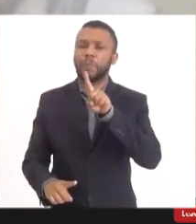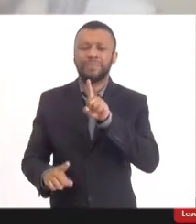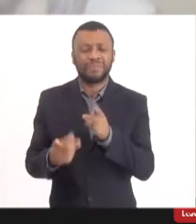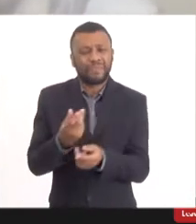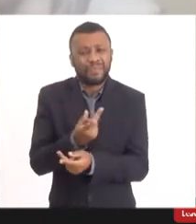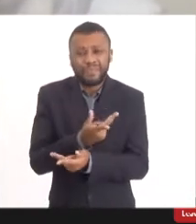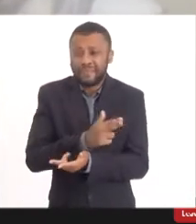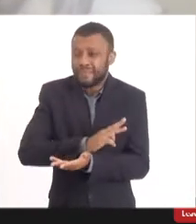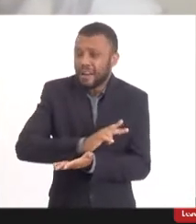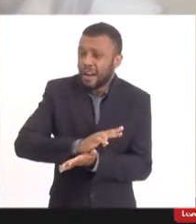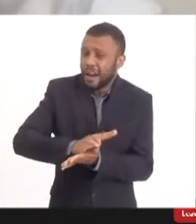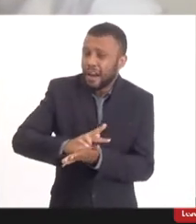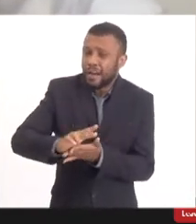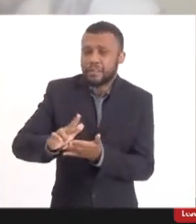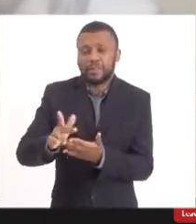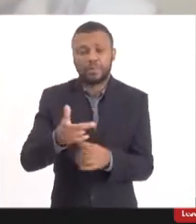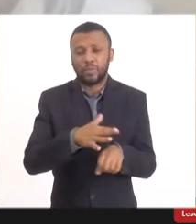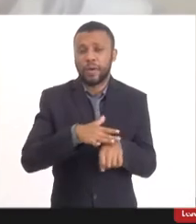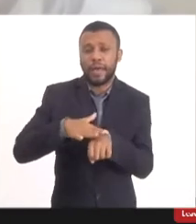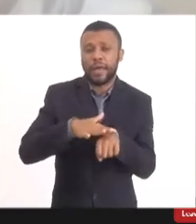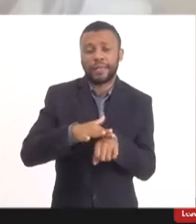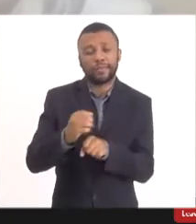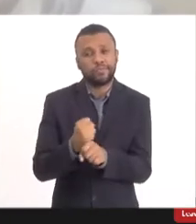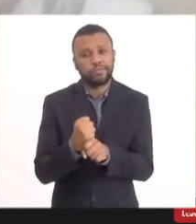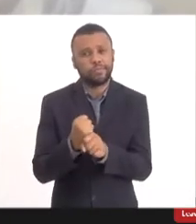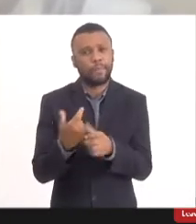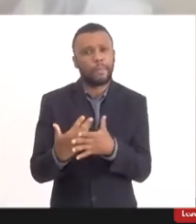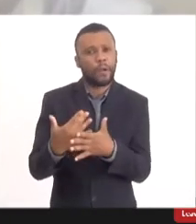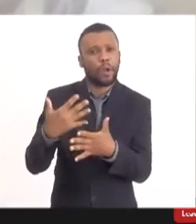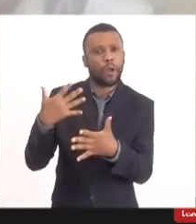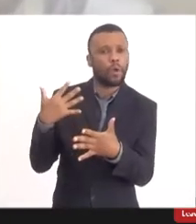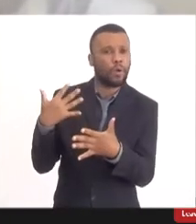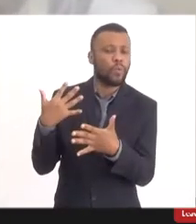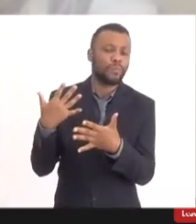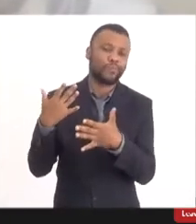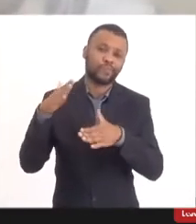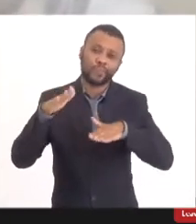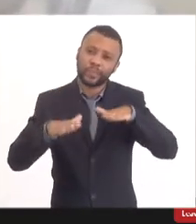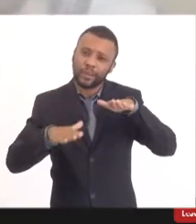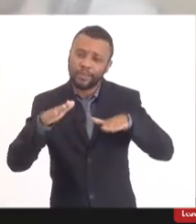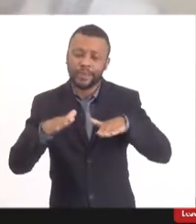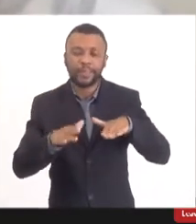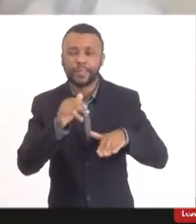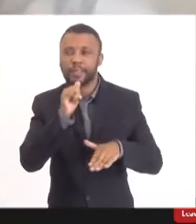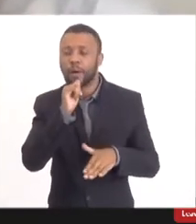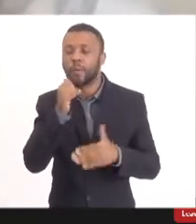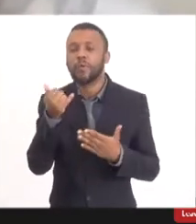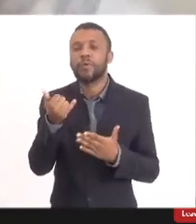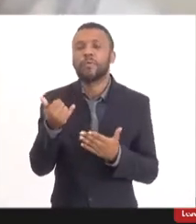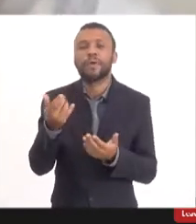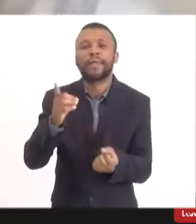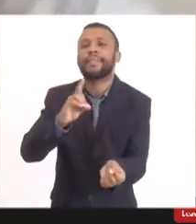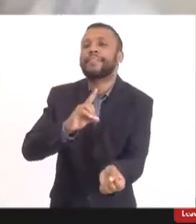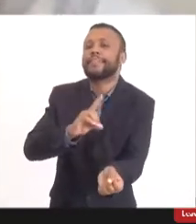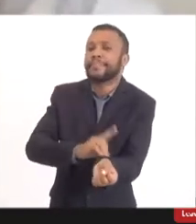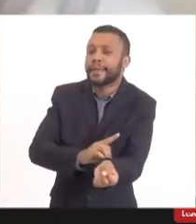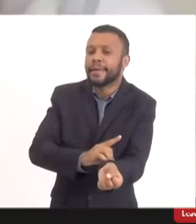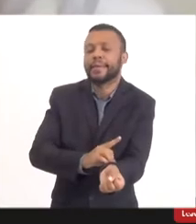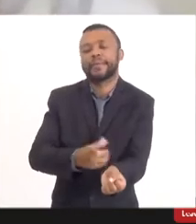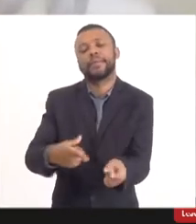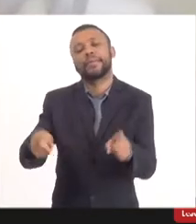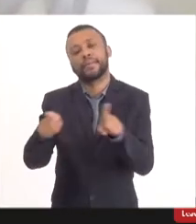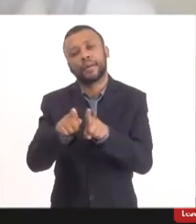dos anos, talvez não supere, por exemplo, doenças como dengue, que também tinham muitas produções,